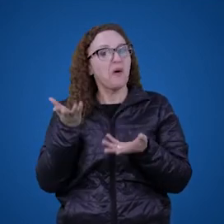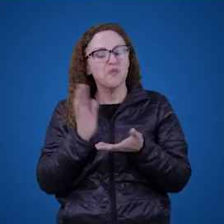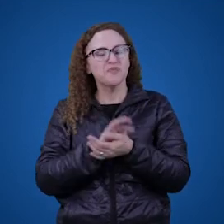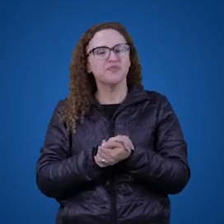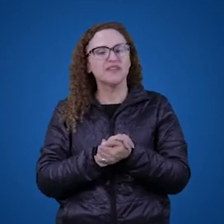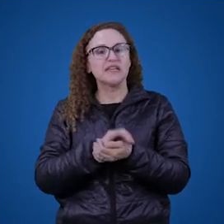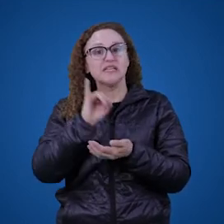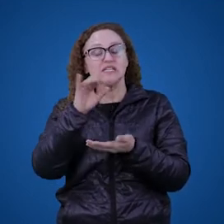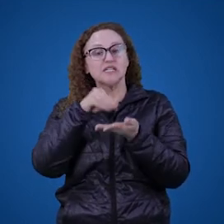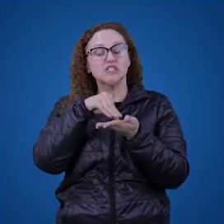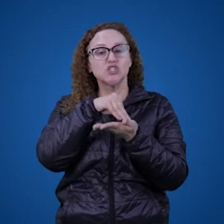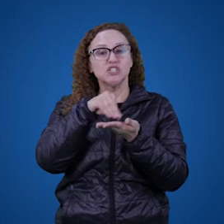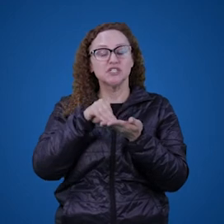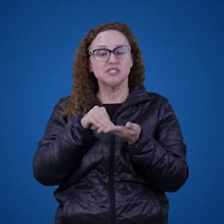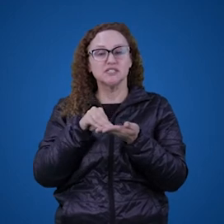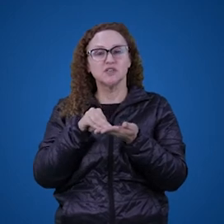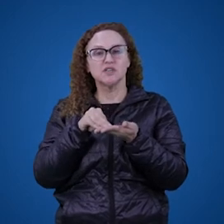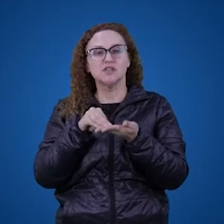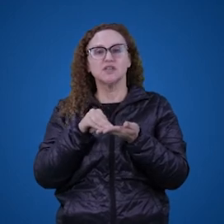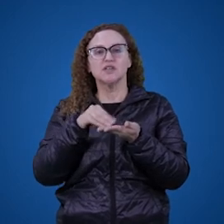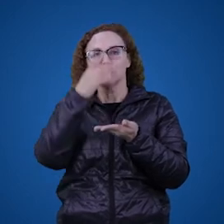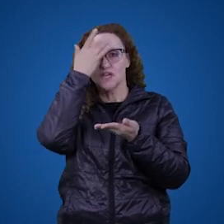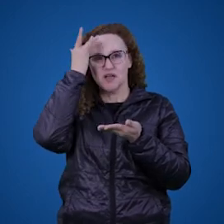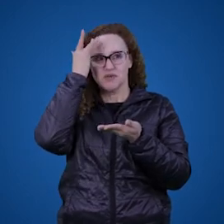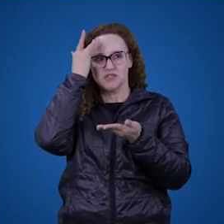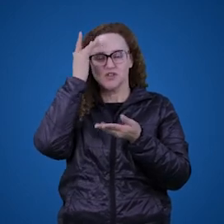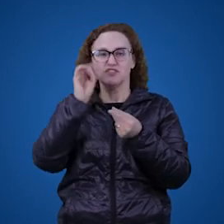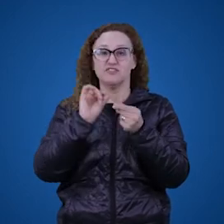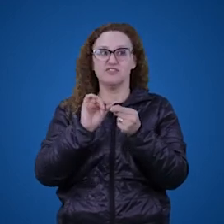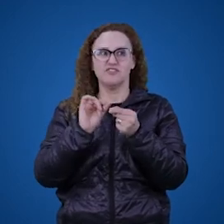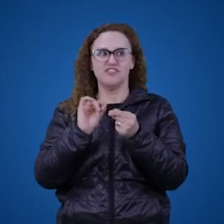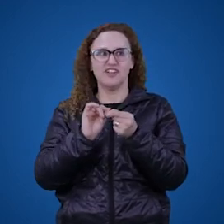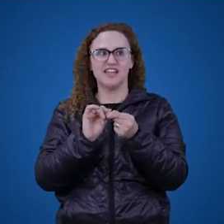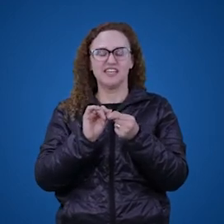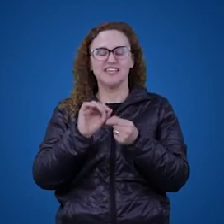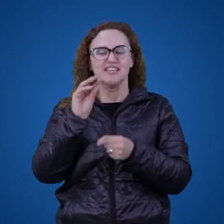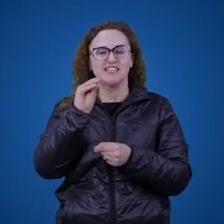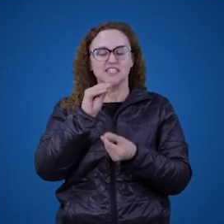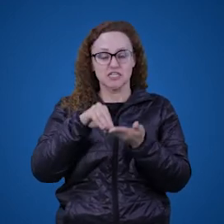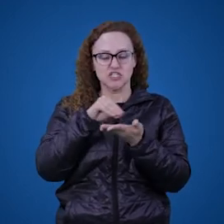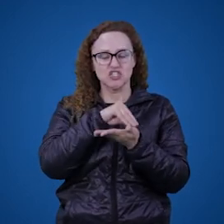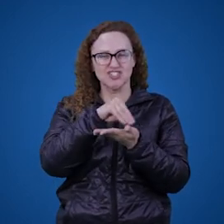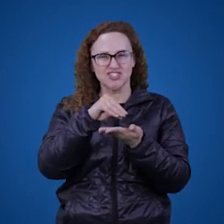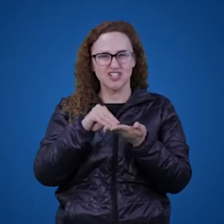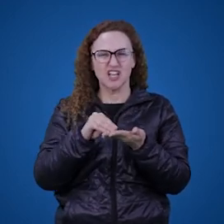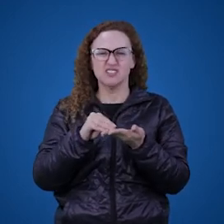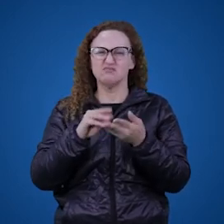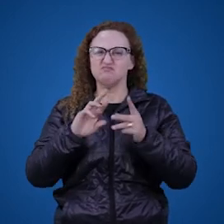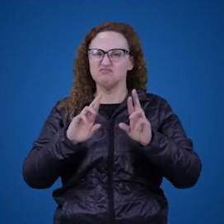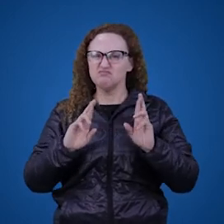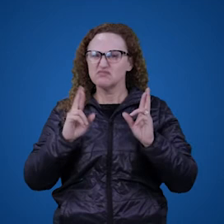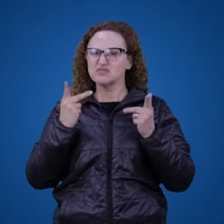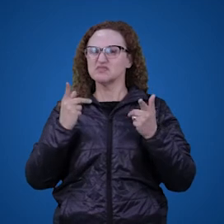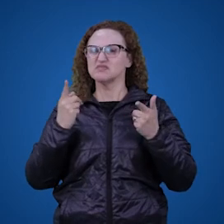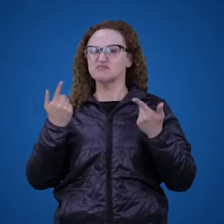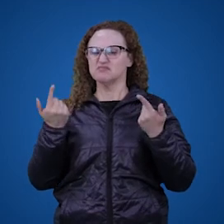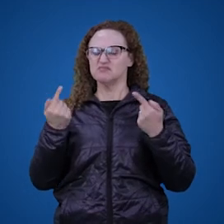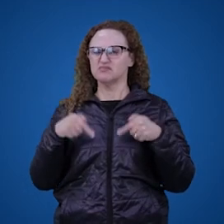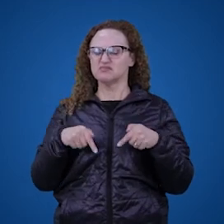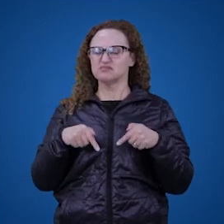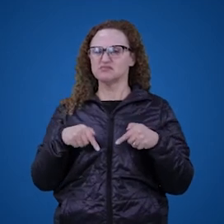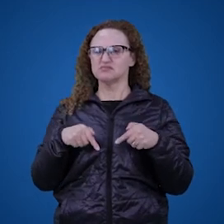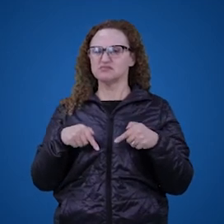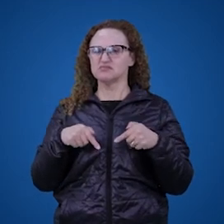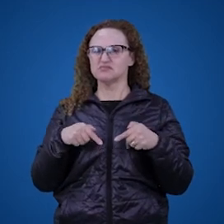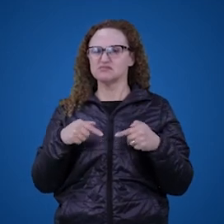jogando xadrez e o nosso adversário, por exemplo, faz jogadas que não estão em conformidade com a regra ou com aquilo que